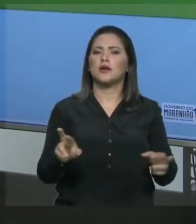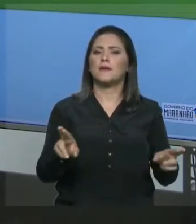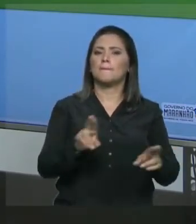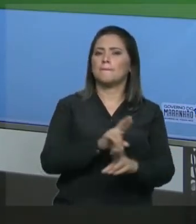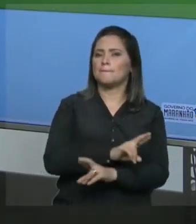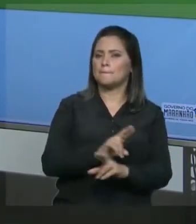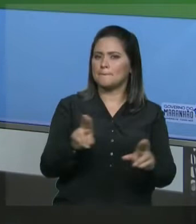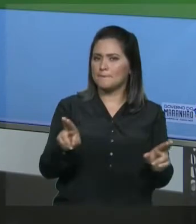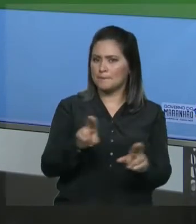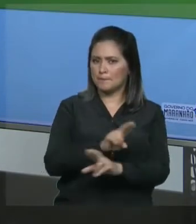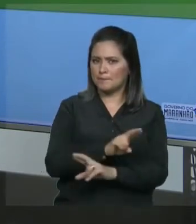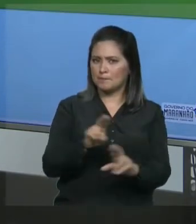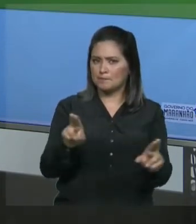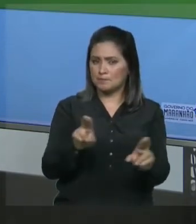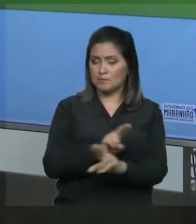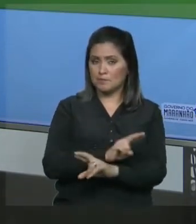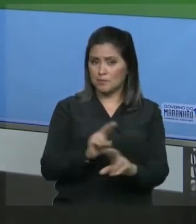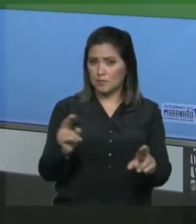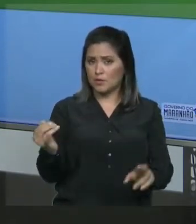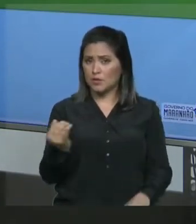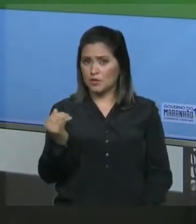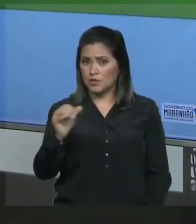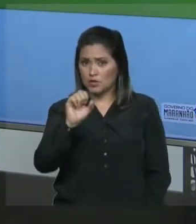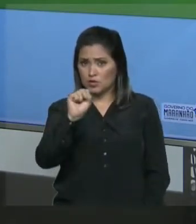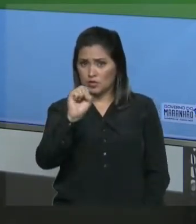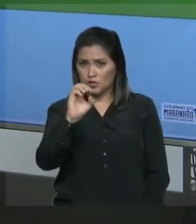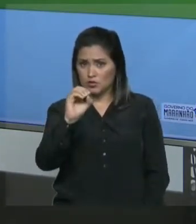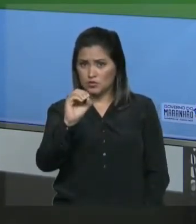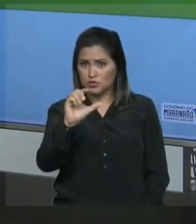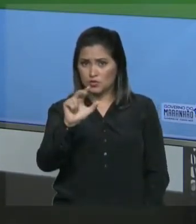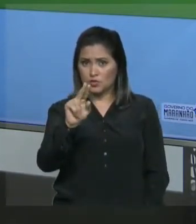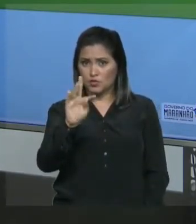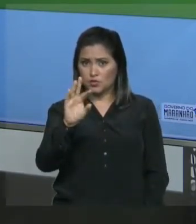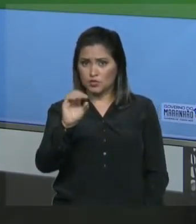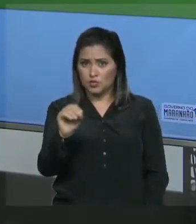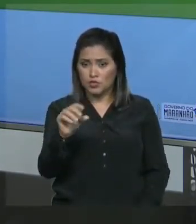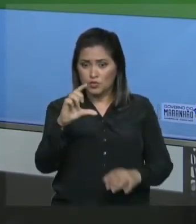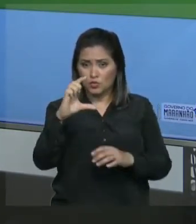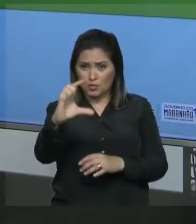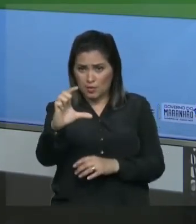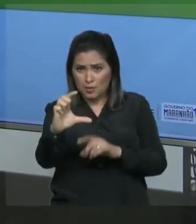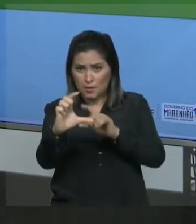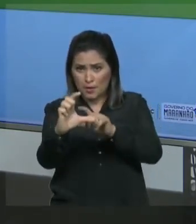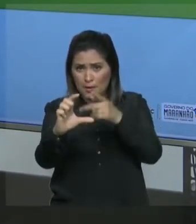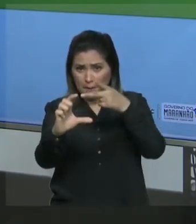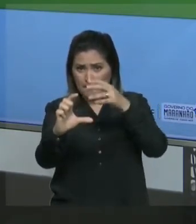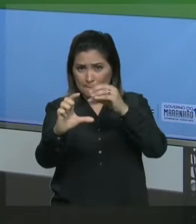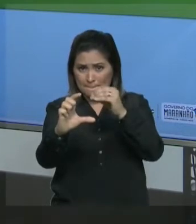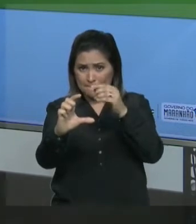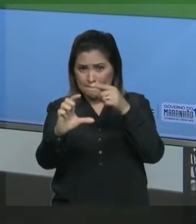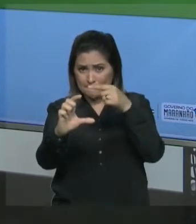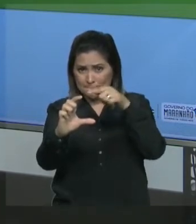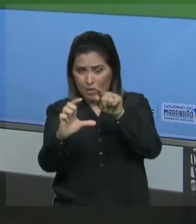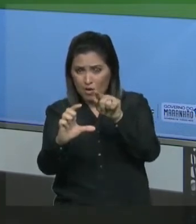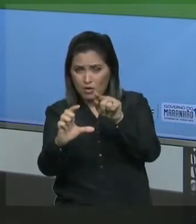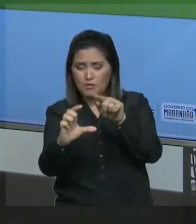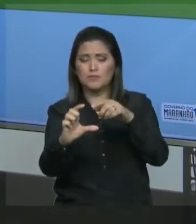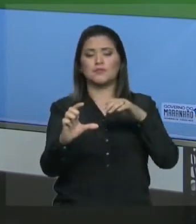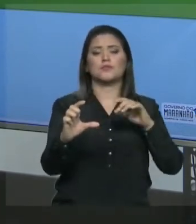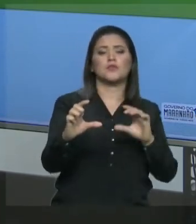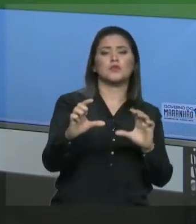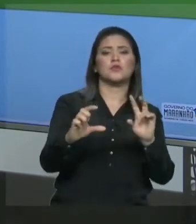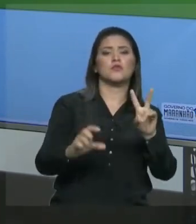partes importantes da solução, que é o soluto, que vai ser dissolvido, e o volume da solução. Essa